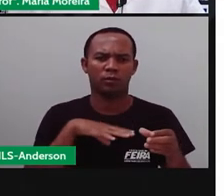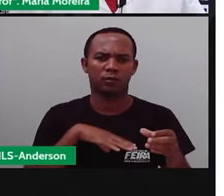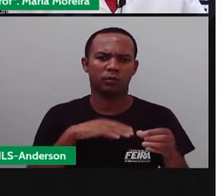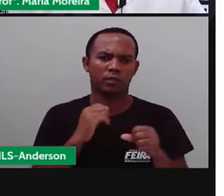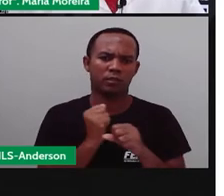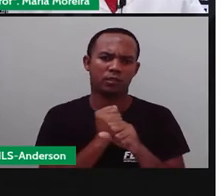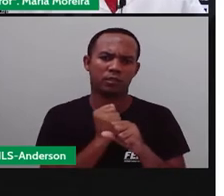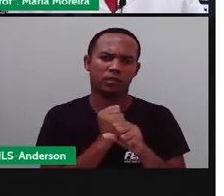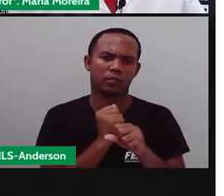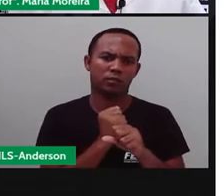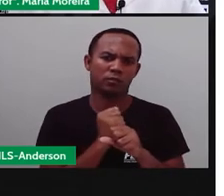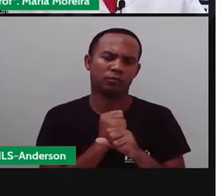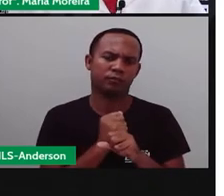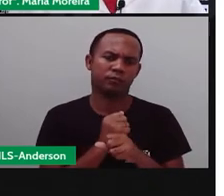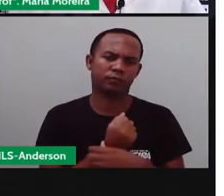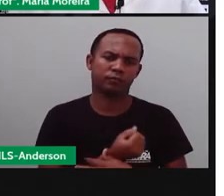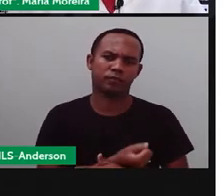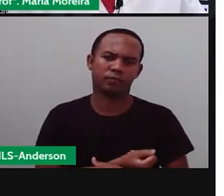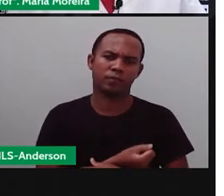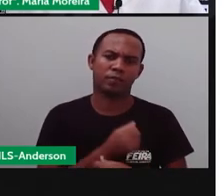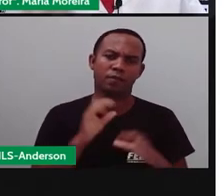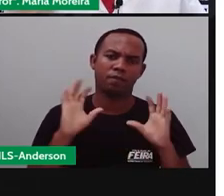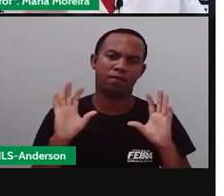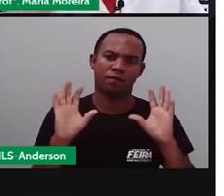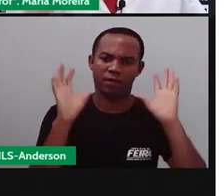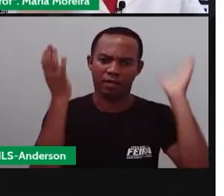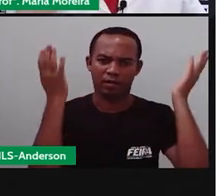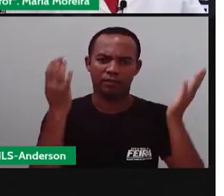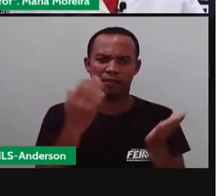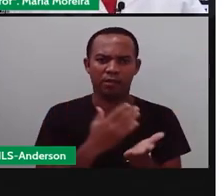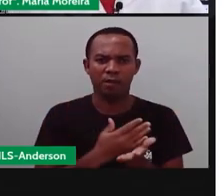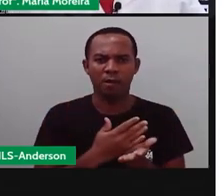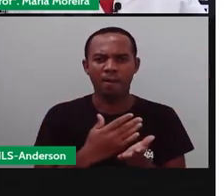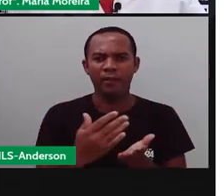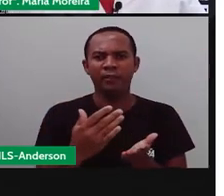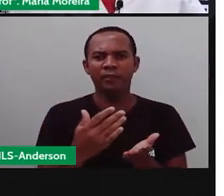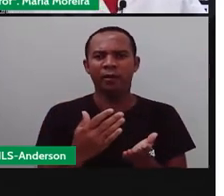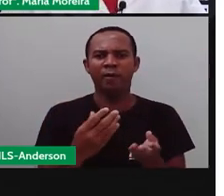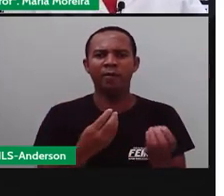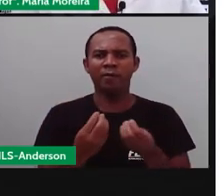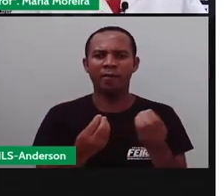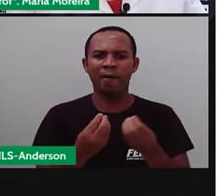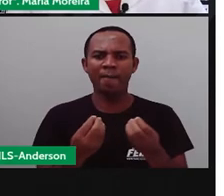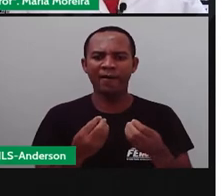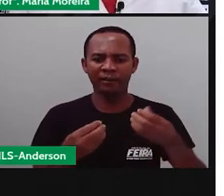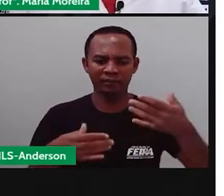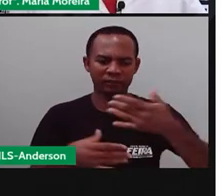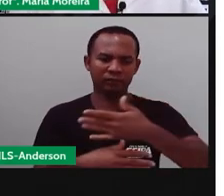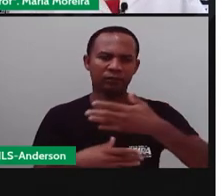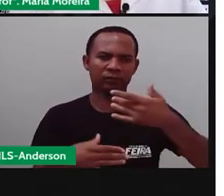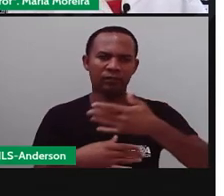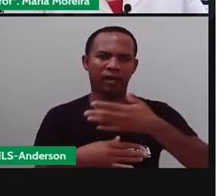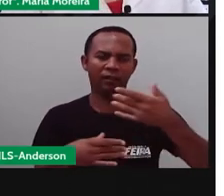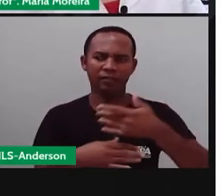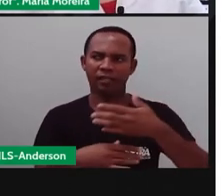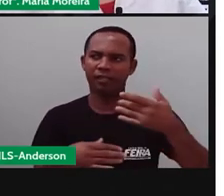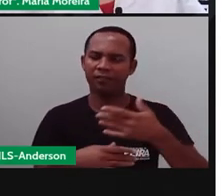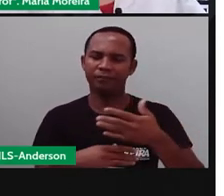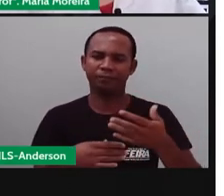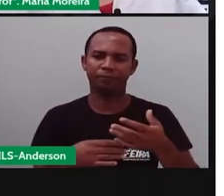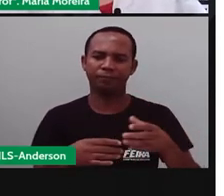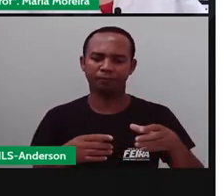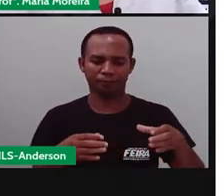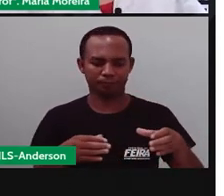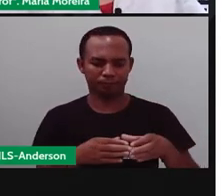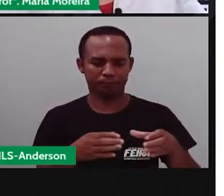1583, as festas juninas começam a ser introduzidas, né, nas cidades que vão, começam a se